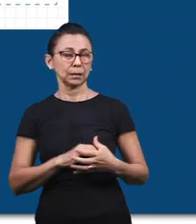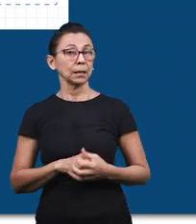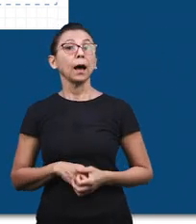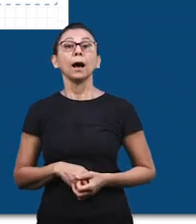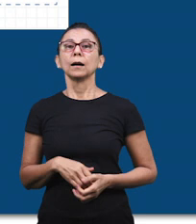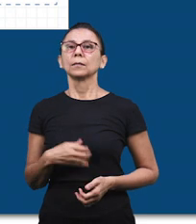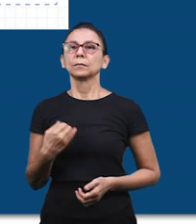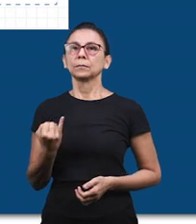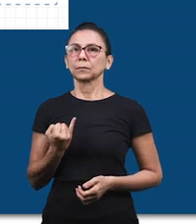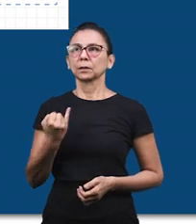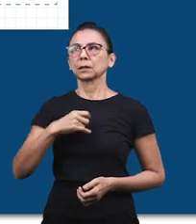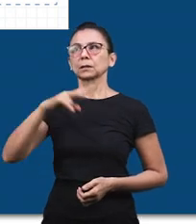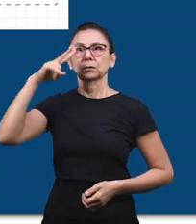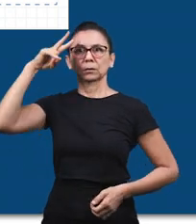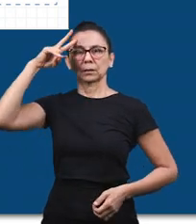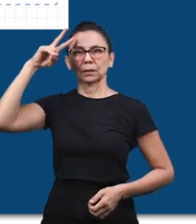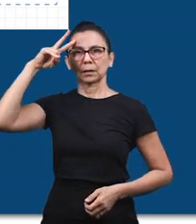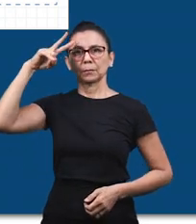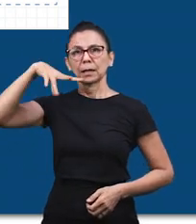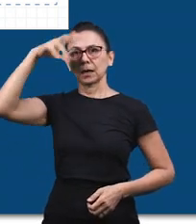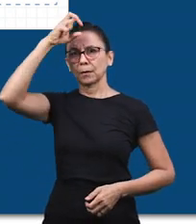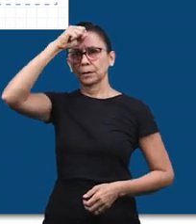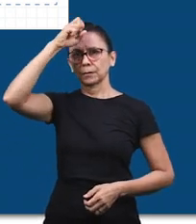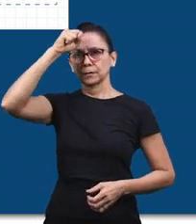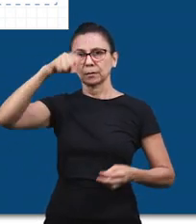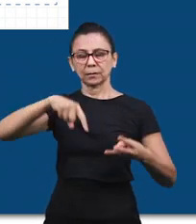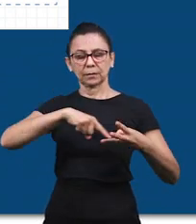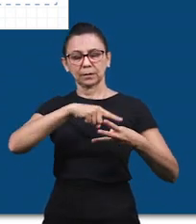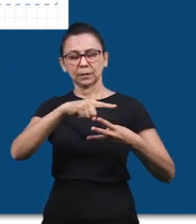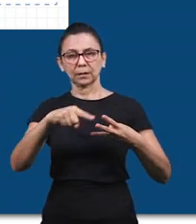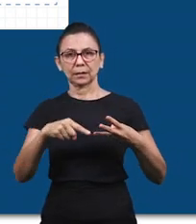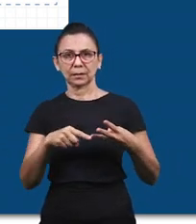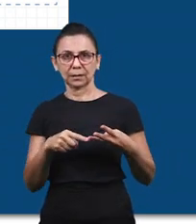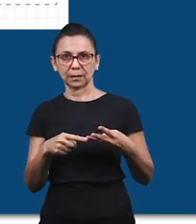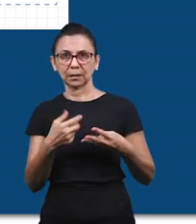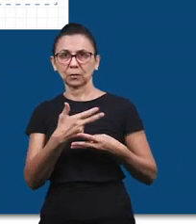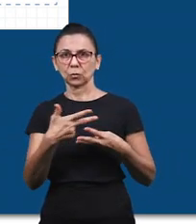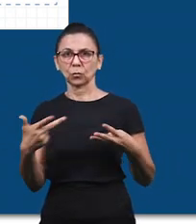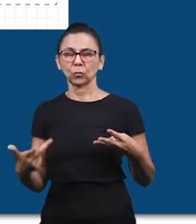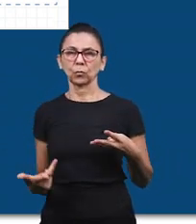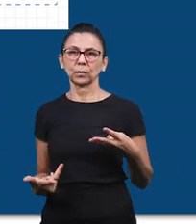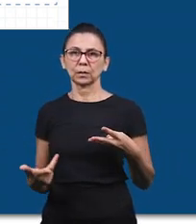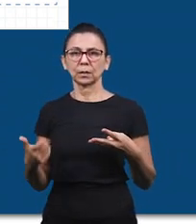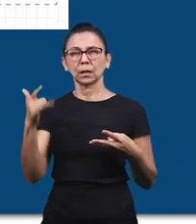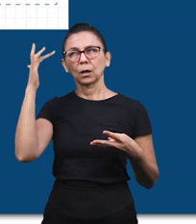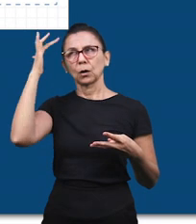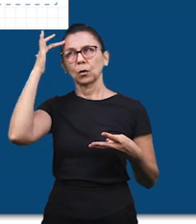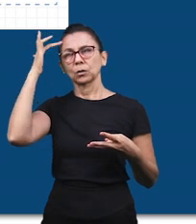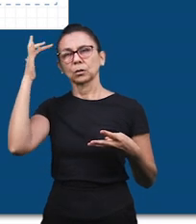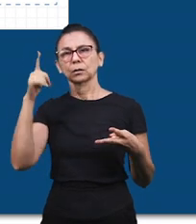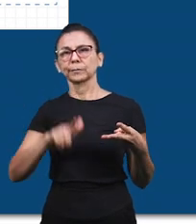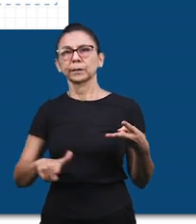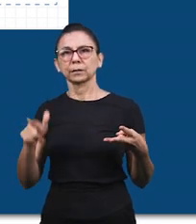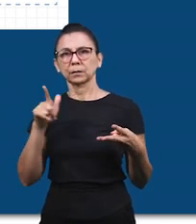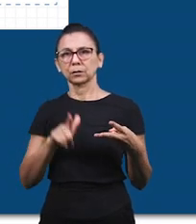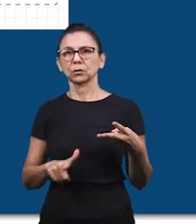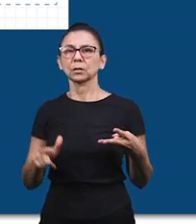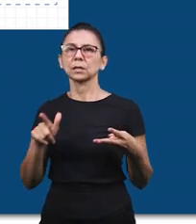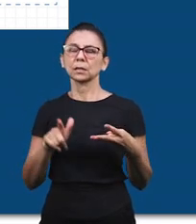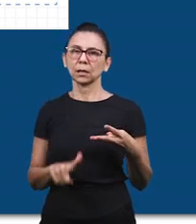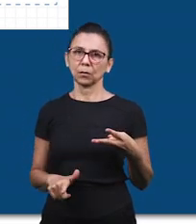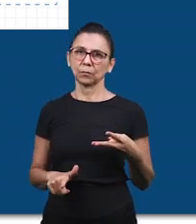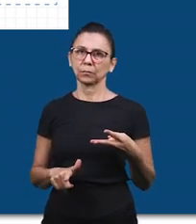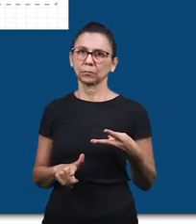Devemos sempre lembrar que a aprendizagem desenvolve três R's, rotina, repetição e regularidade.